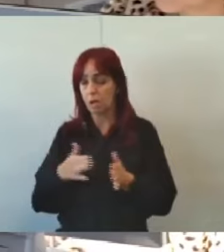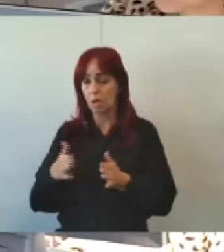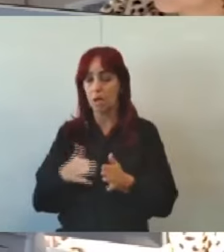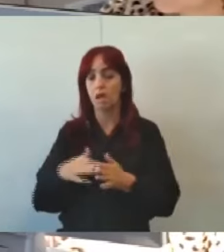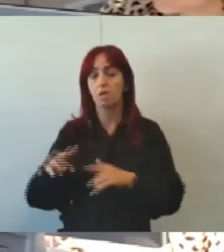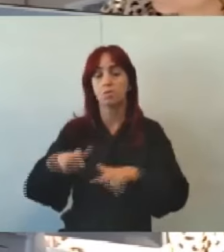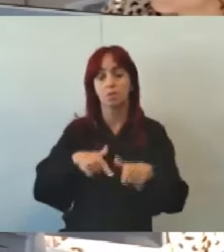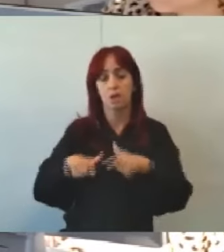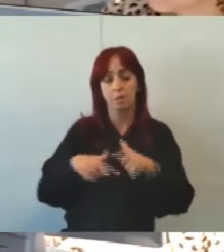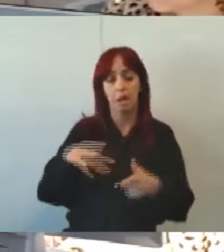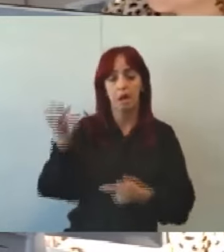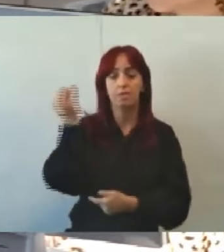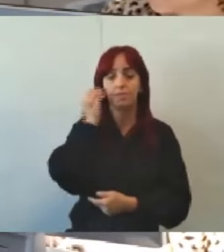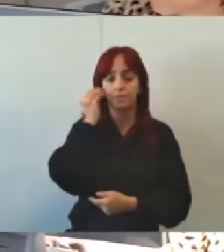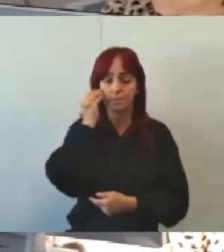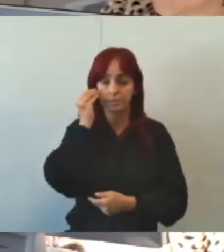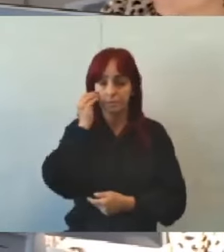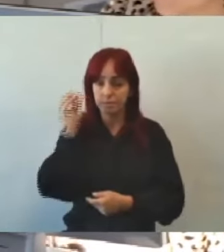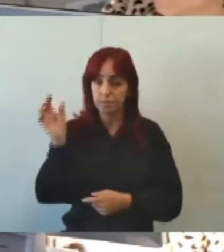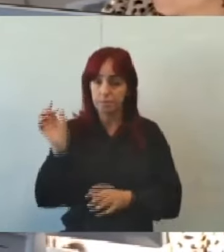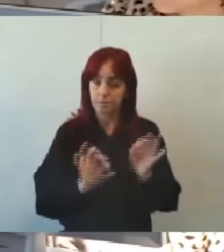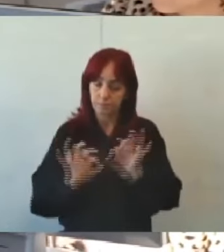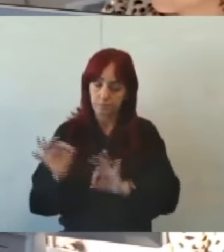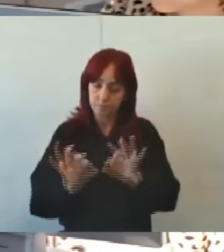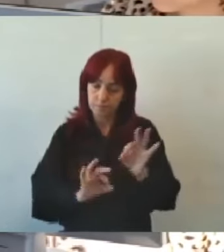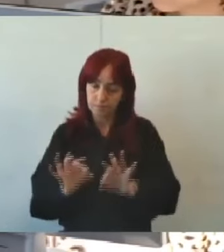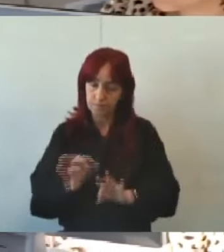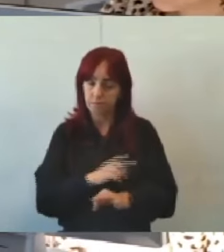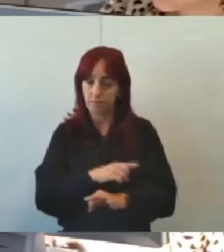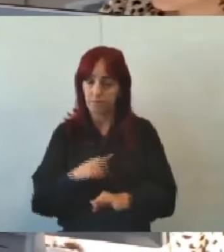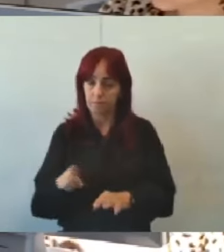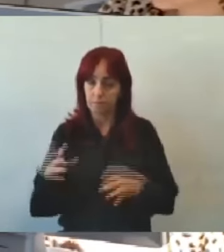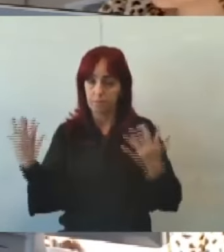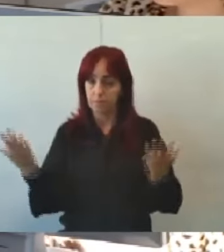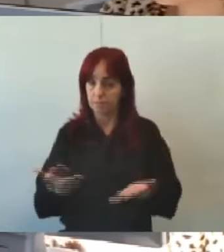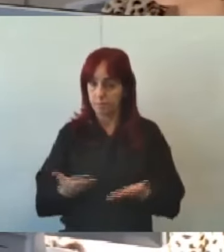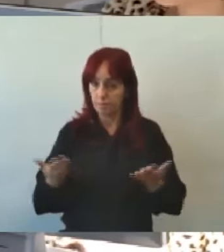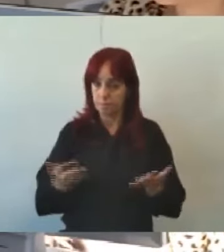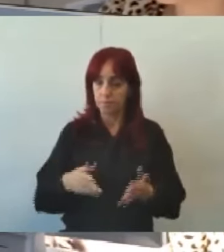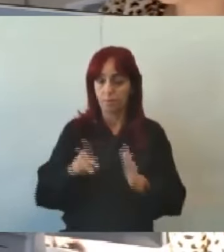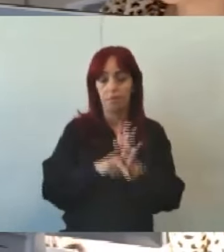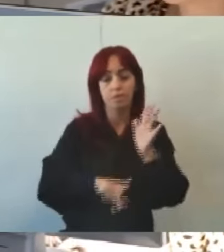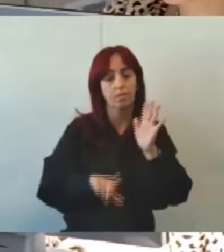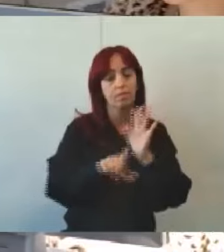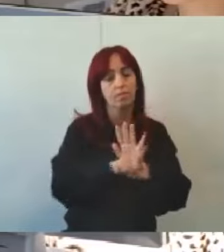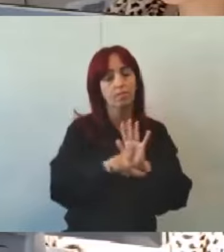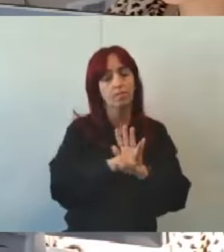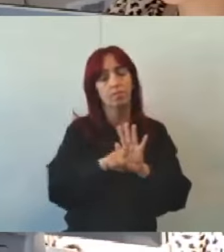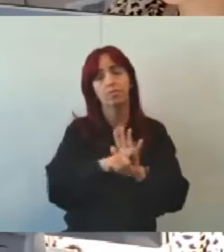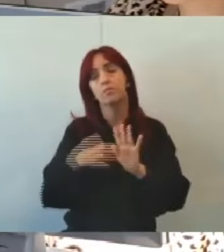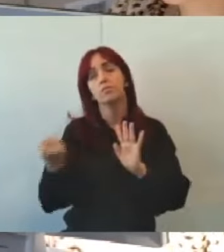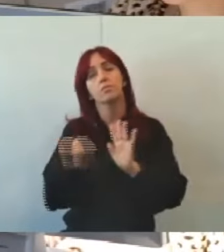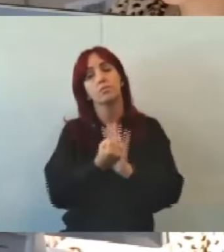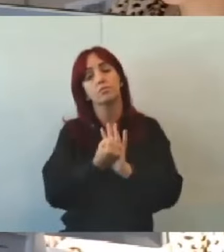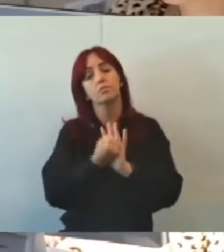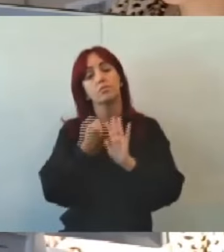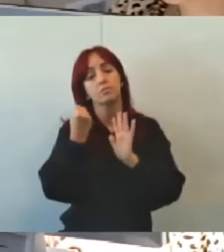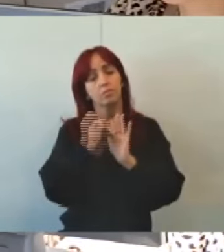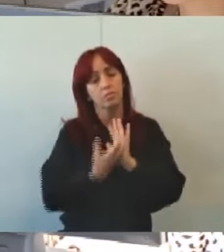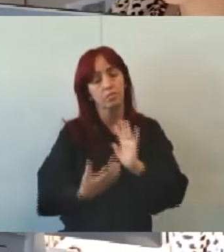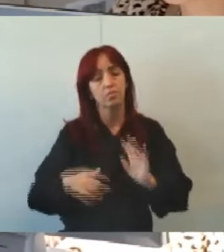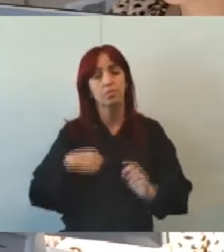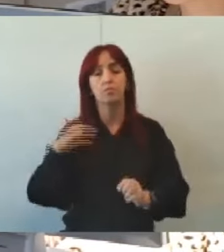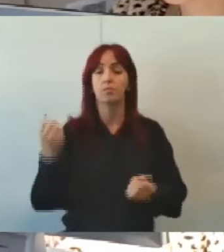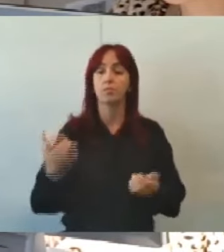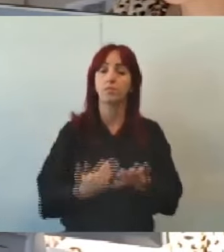a gente está tentando aqui amenizada que a dor de vocês e agora o projeto de lei vai ser protocolado se Deus quiser nós vamos aprovar esse relatório